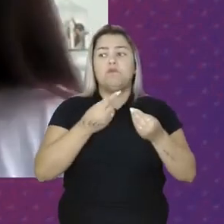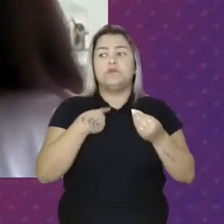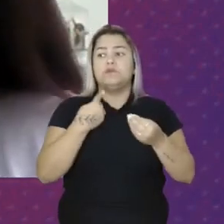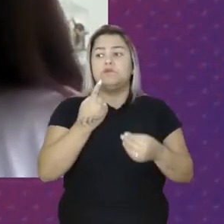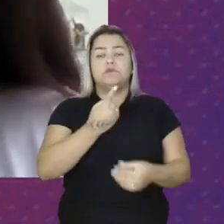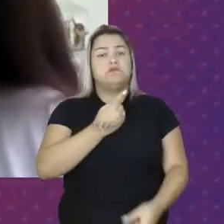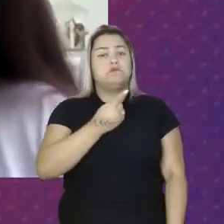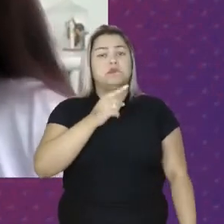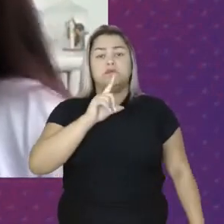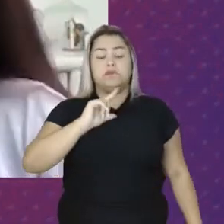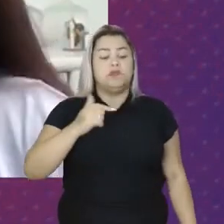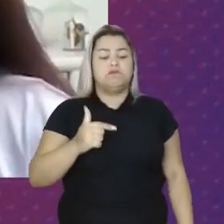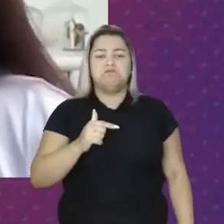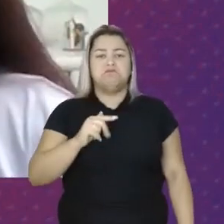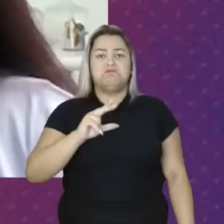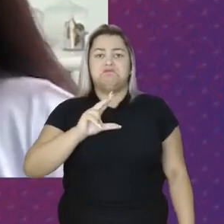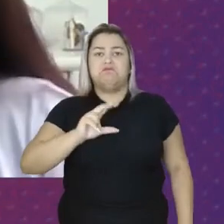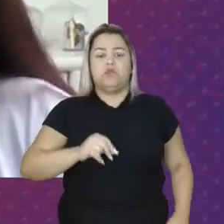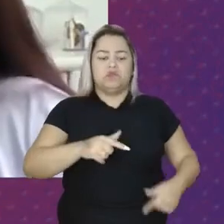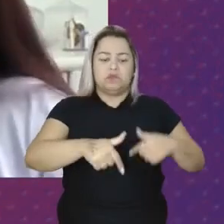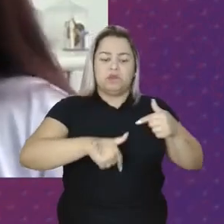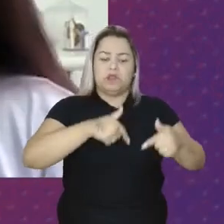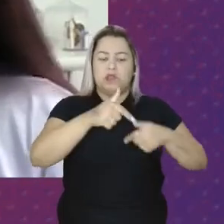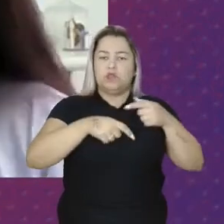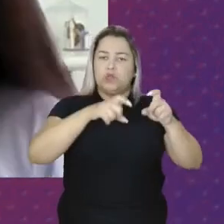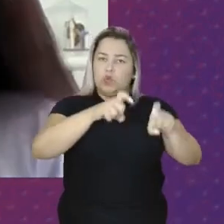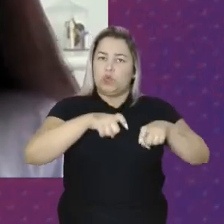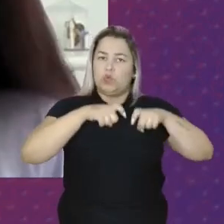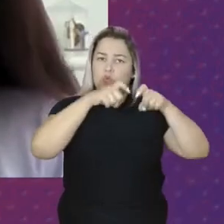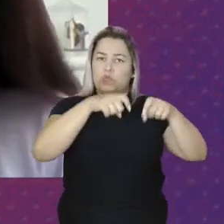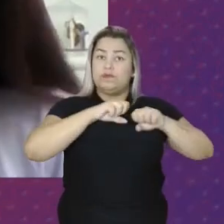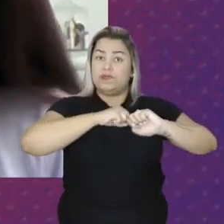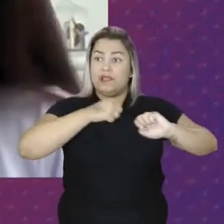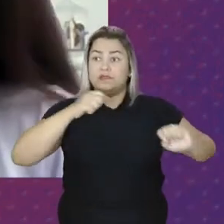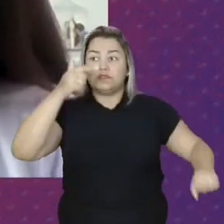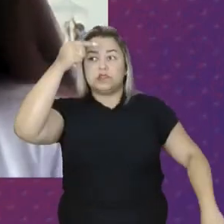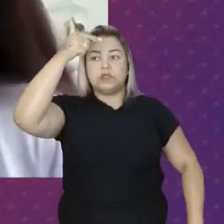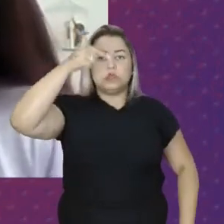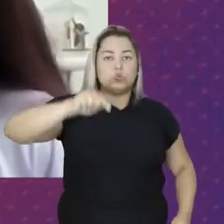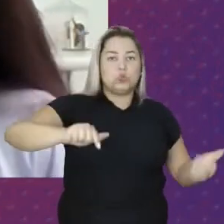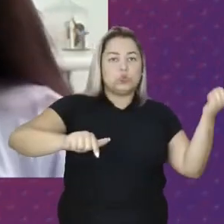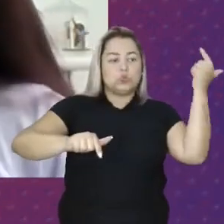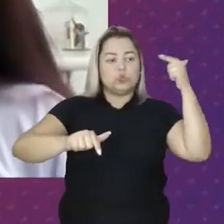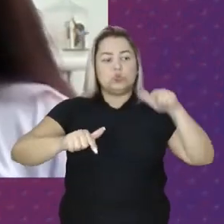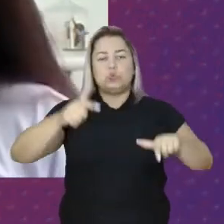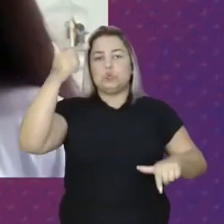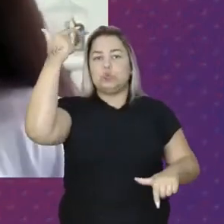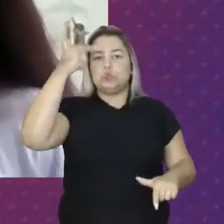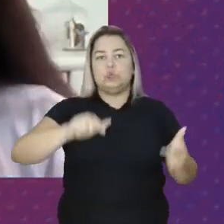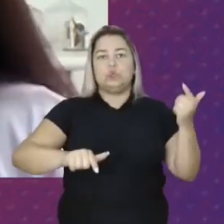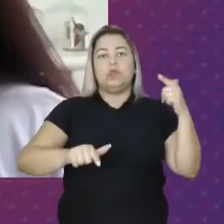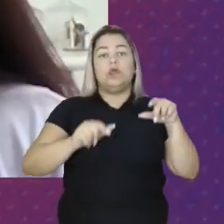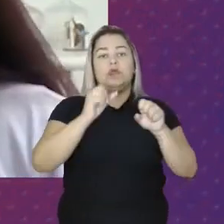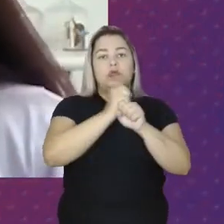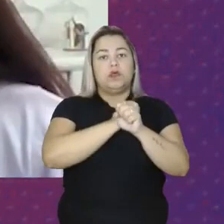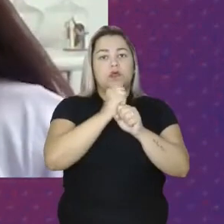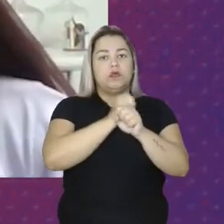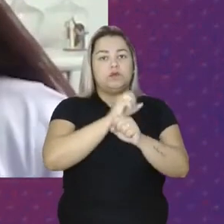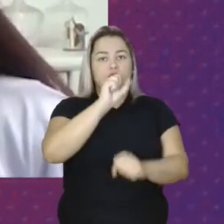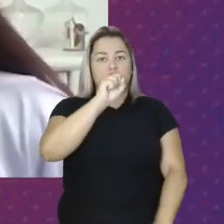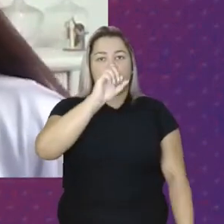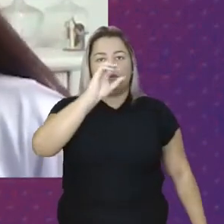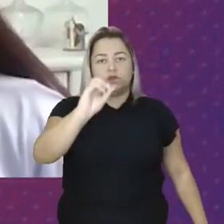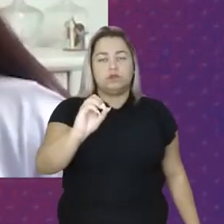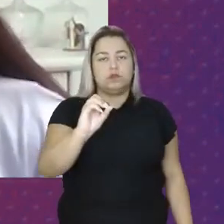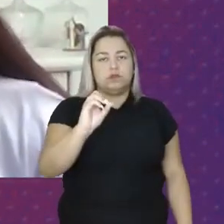fôssemos Trabalhadores rurais Então uma das Grandes conquistas Ali Meados Dos anos 80